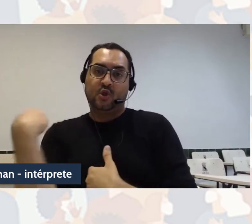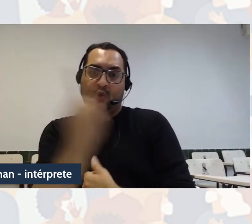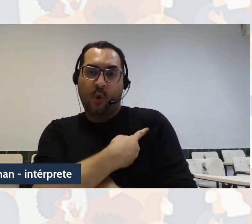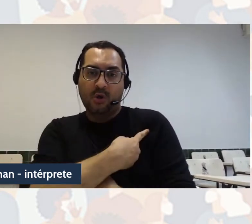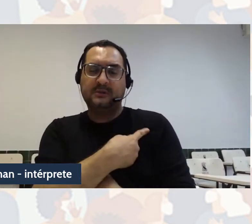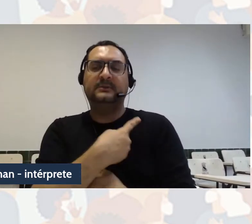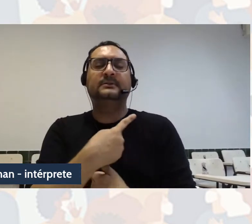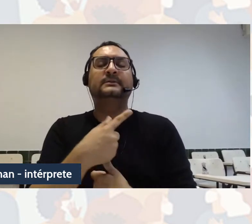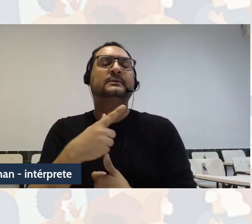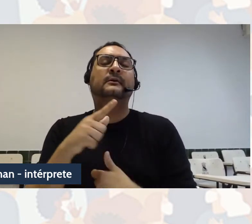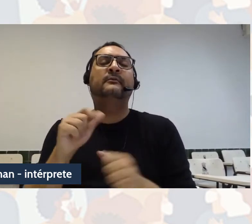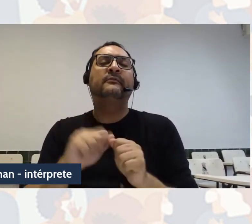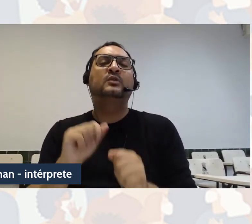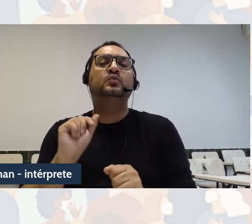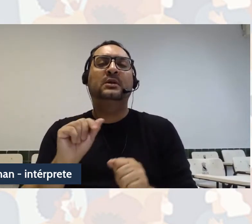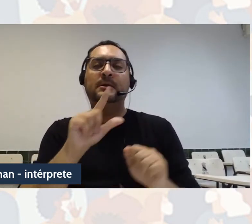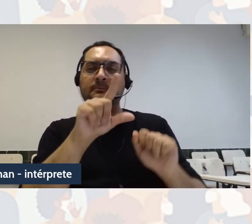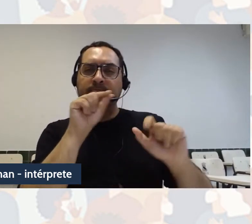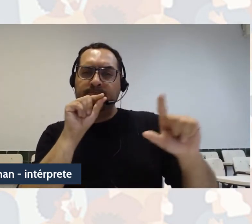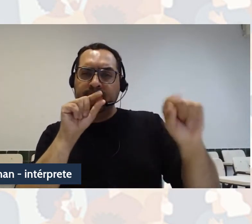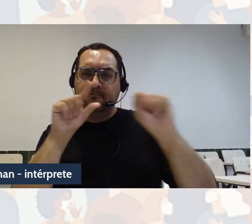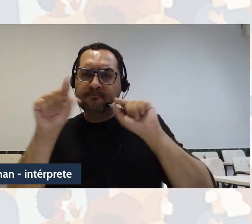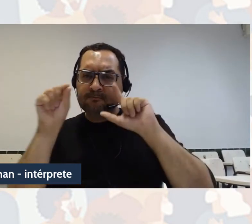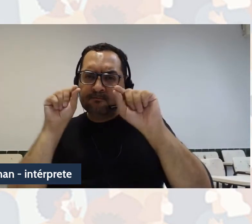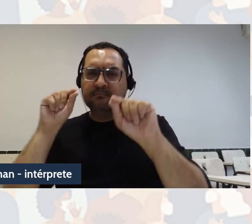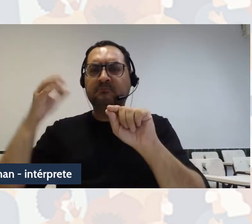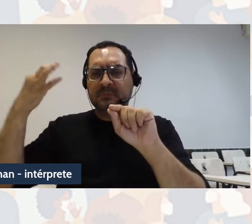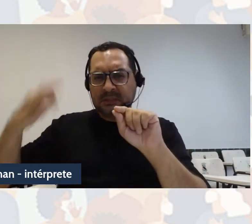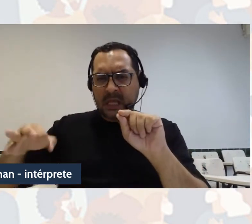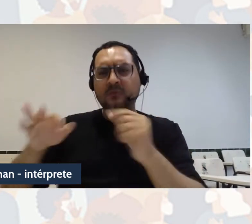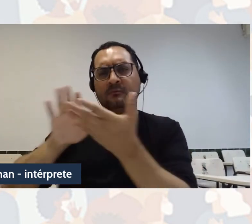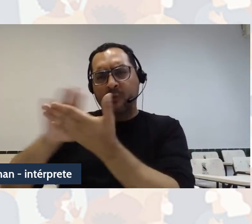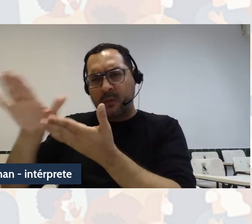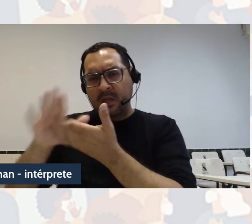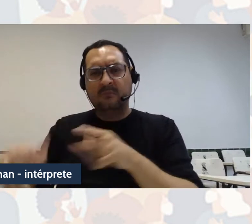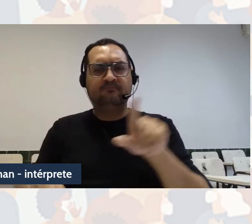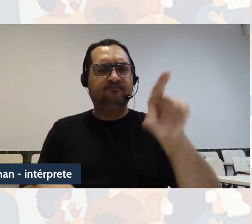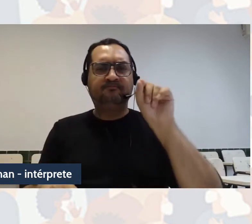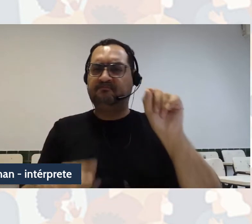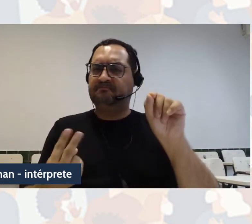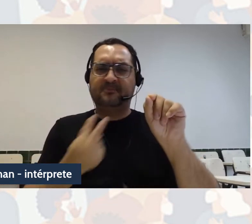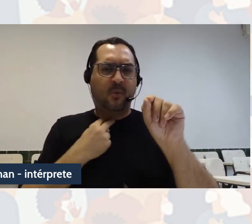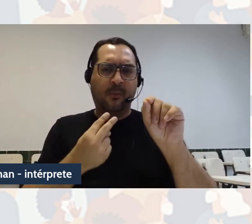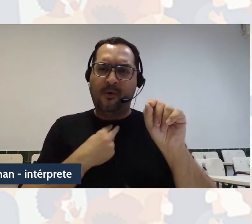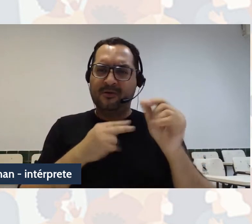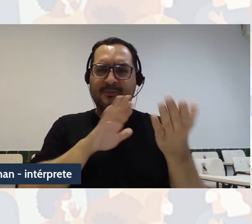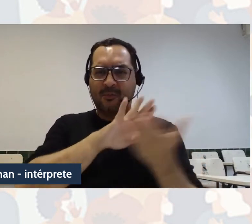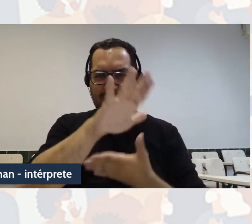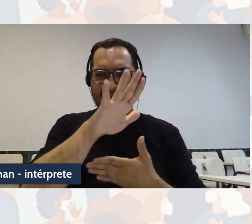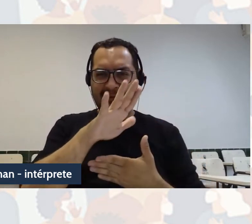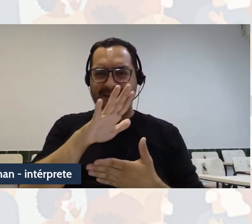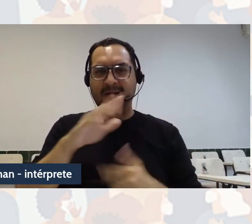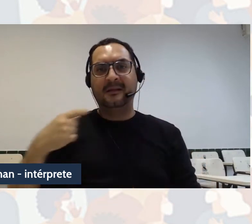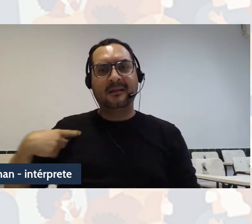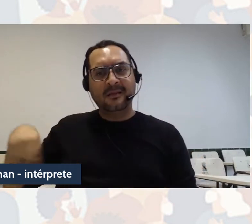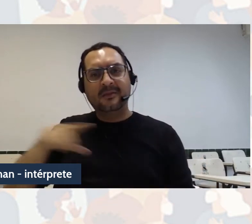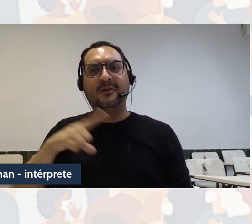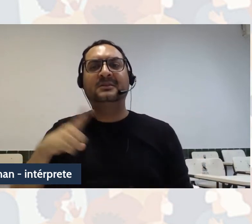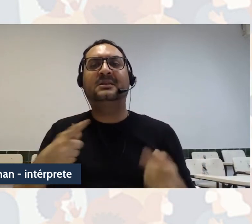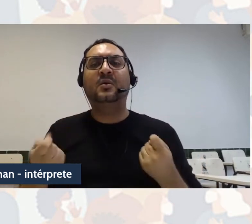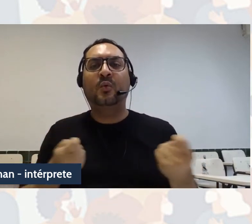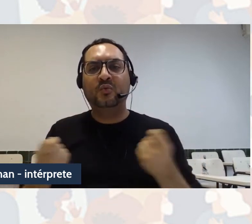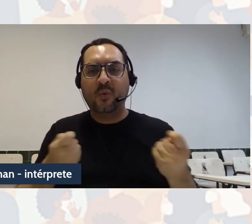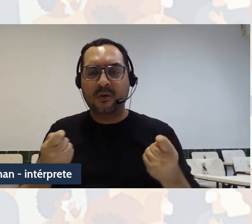de certa forma, o que pode e o que não pode ser dito de diversas formas. E quando nós fazemos isso, nós também acabamos